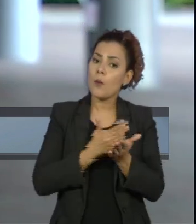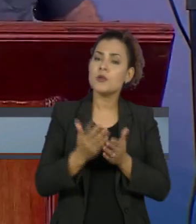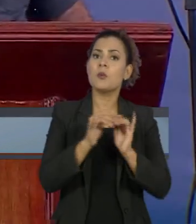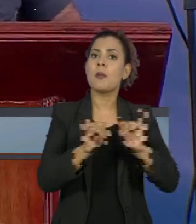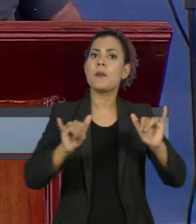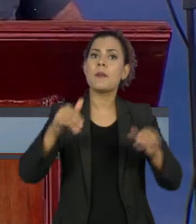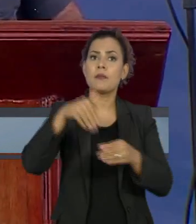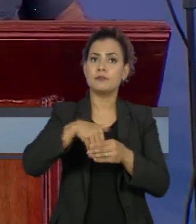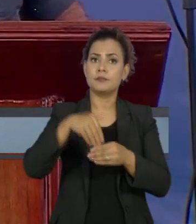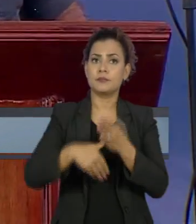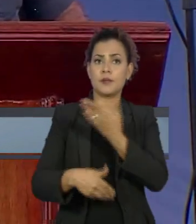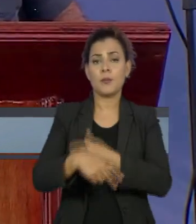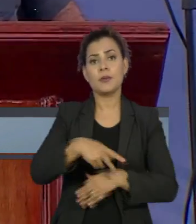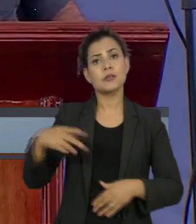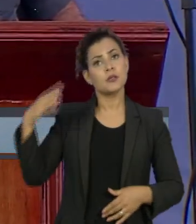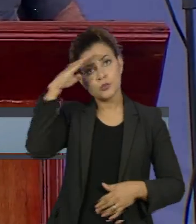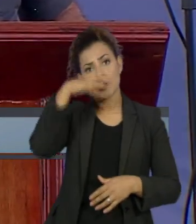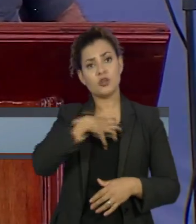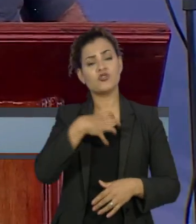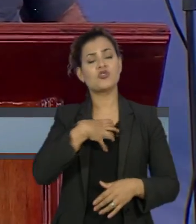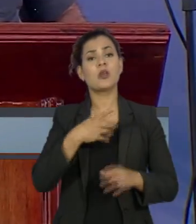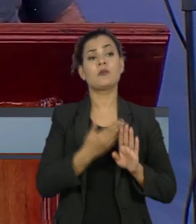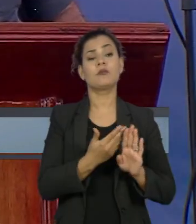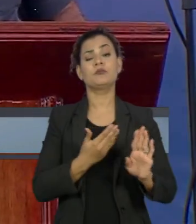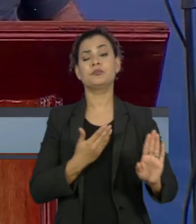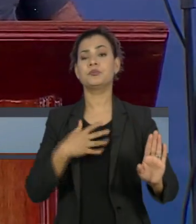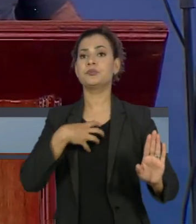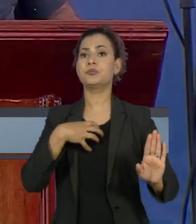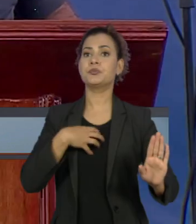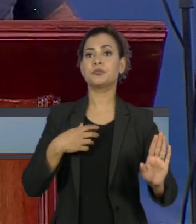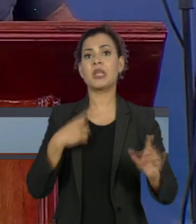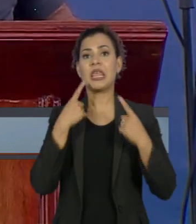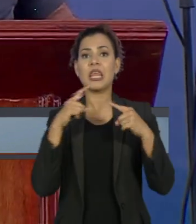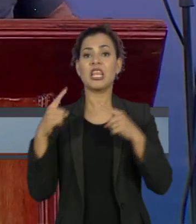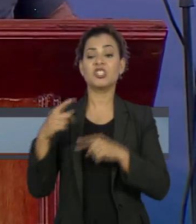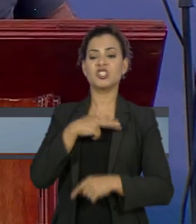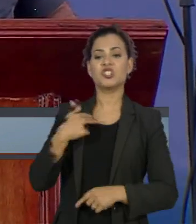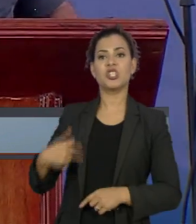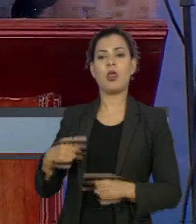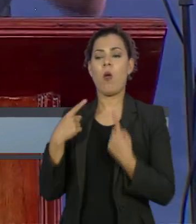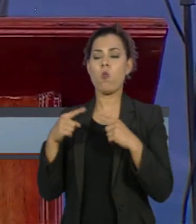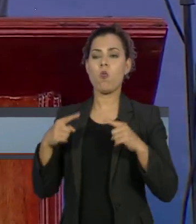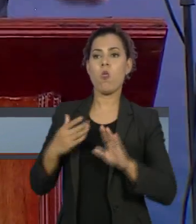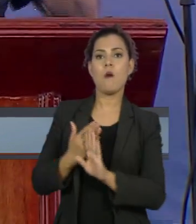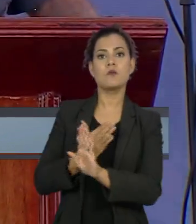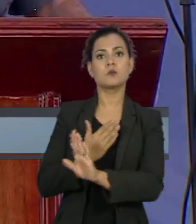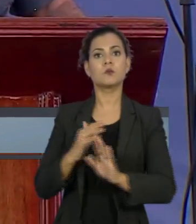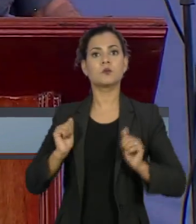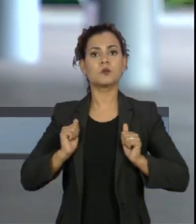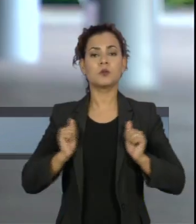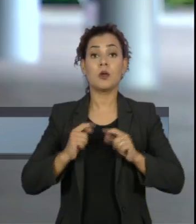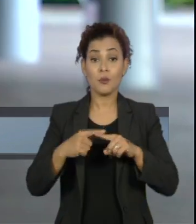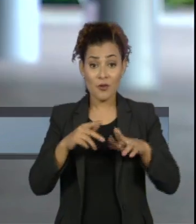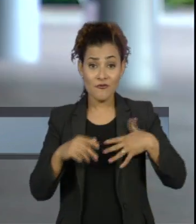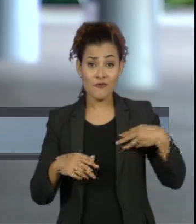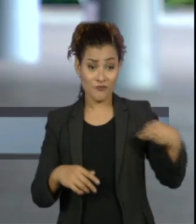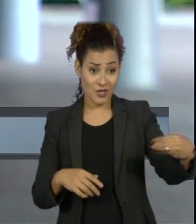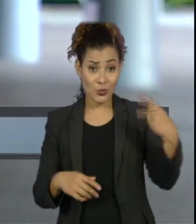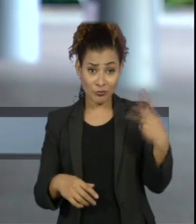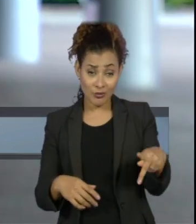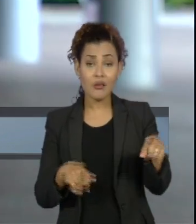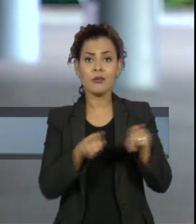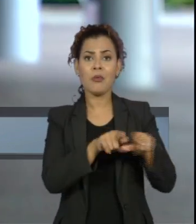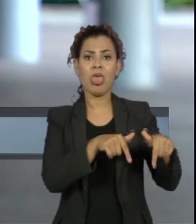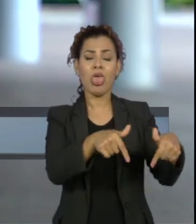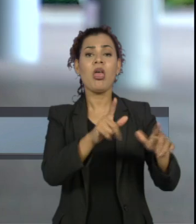eleitoral, Jair Bolsonaro adotou uma postura de distanciamento e crítica aos chineses, comportamento reproduzido por seus filhos e incentivado